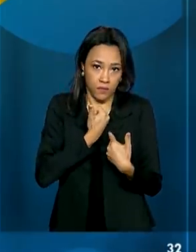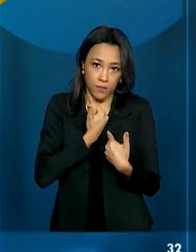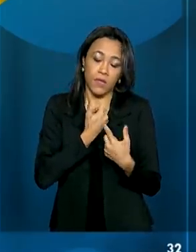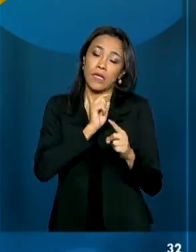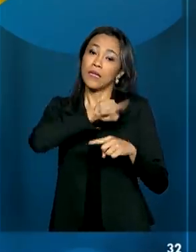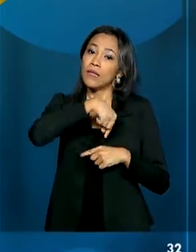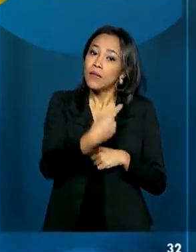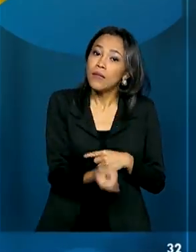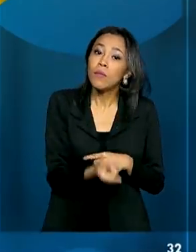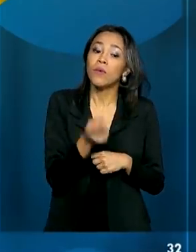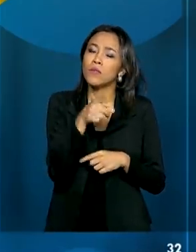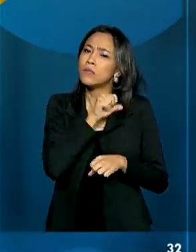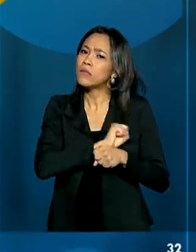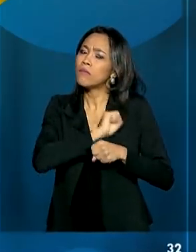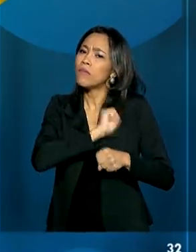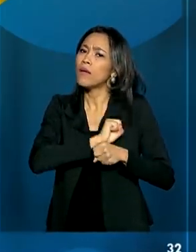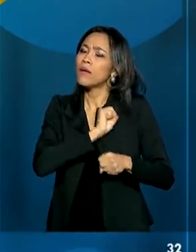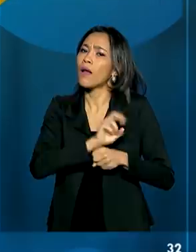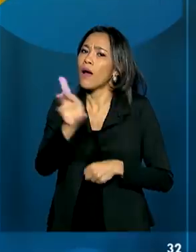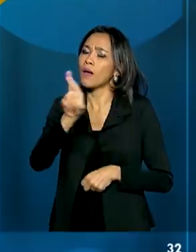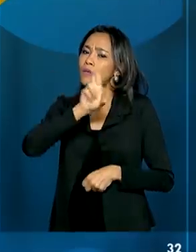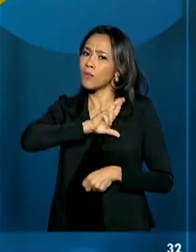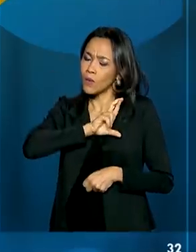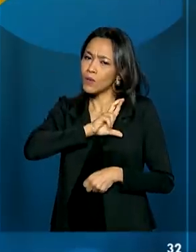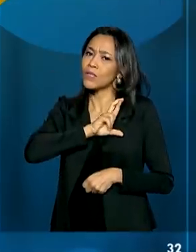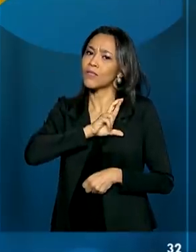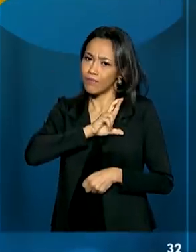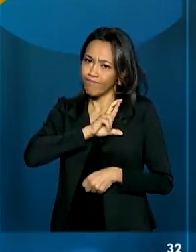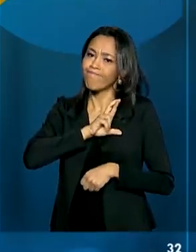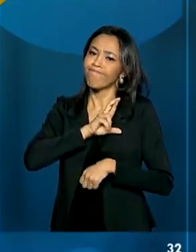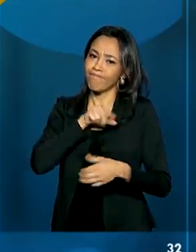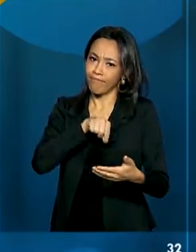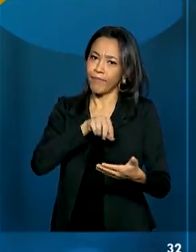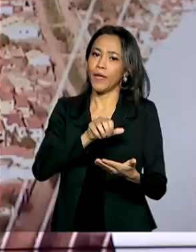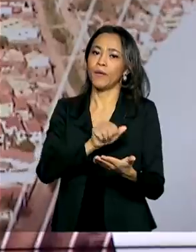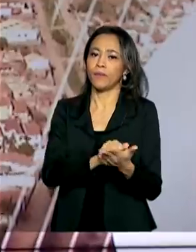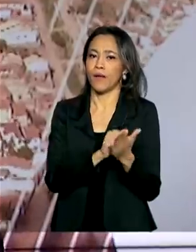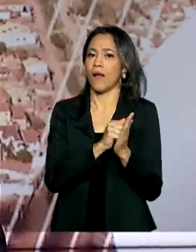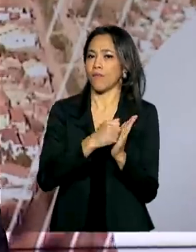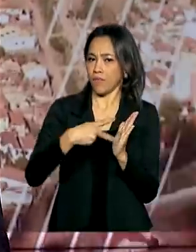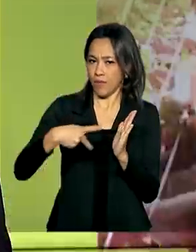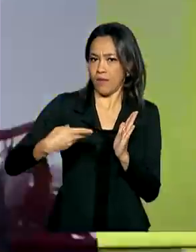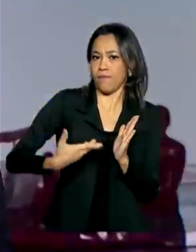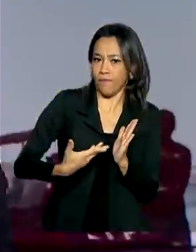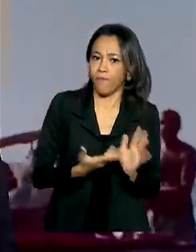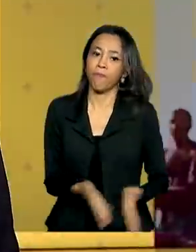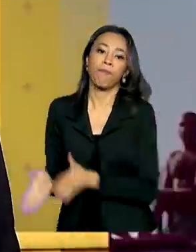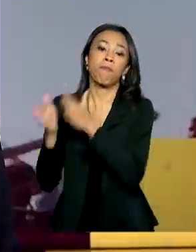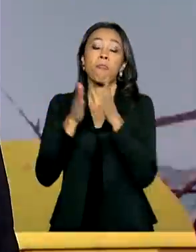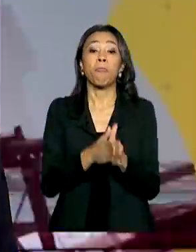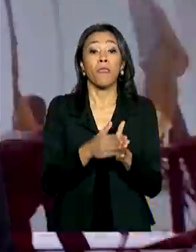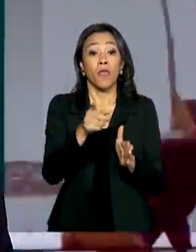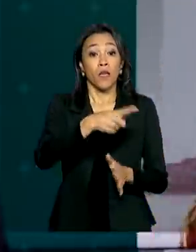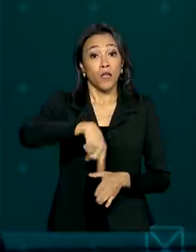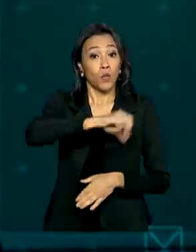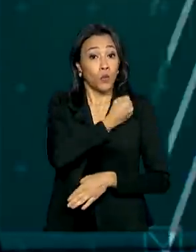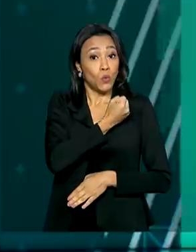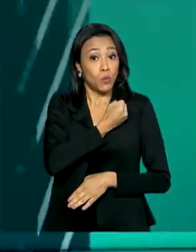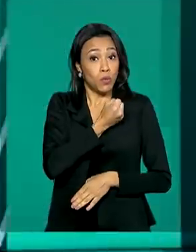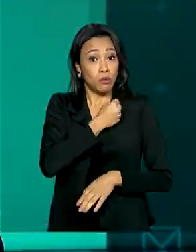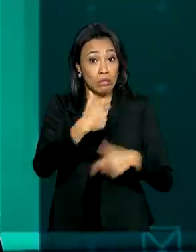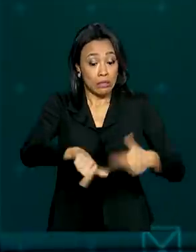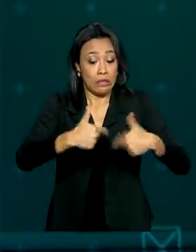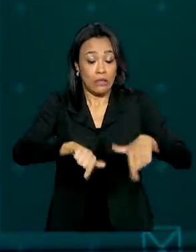Depois, basta aguardar a nova resposta pelo próprio aplicativo. E os números do mercado de trabalho já